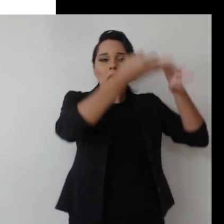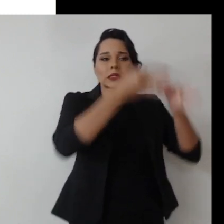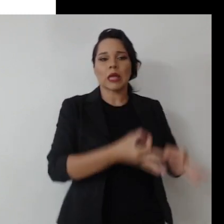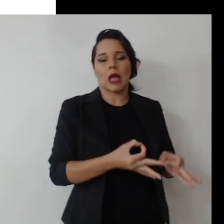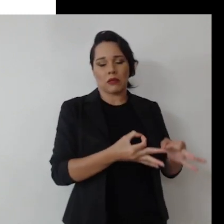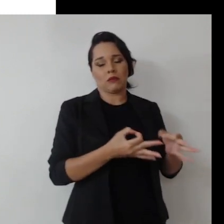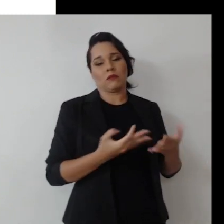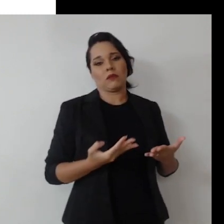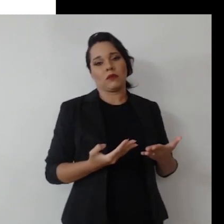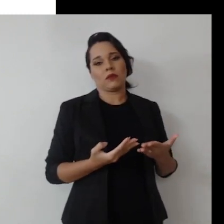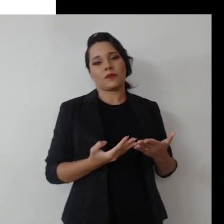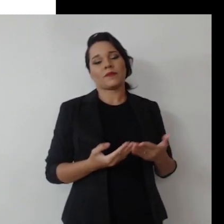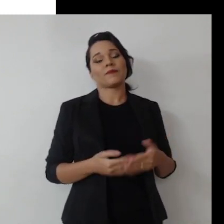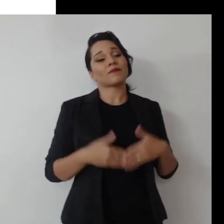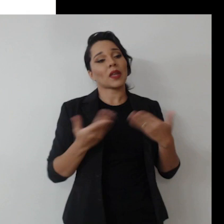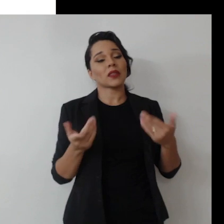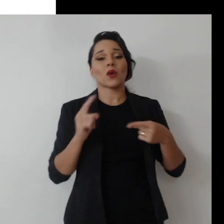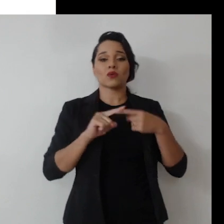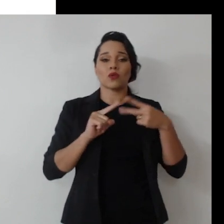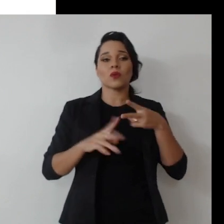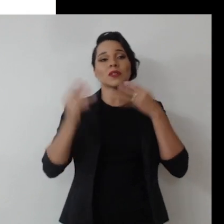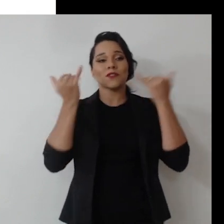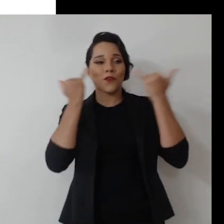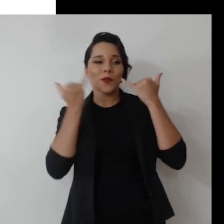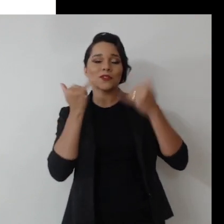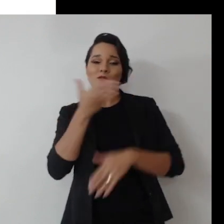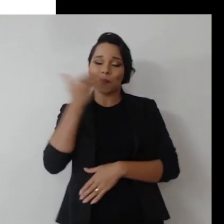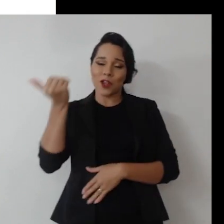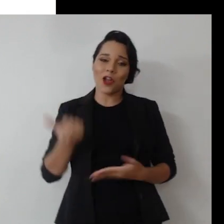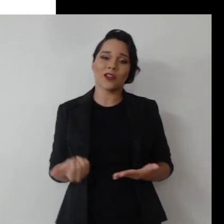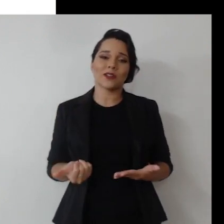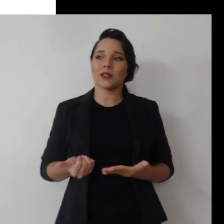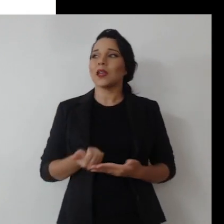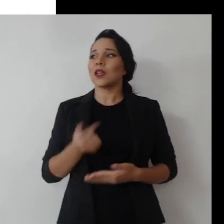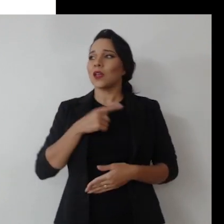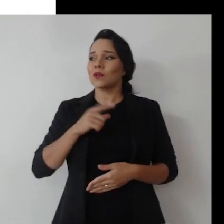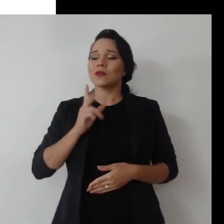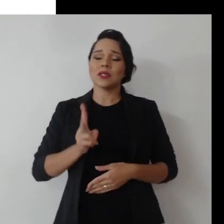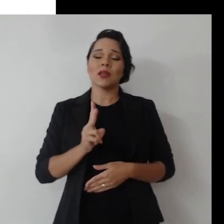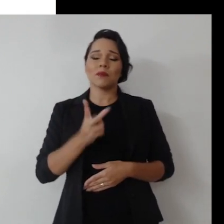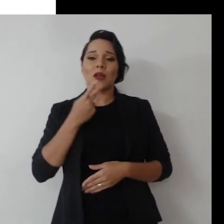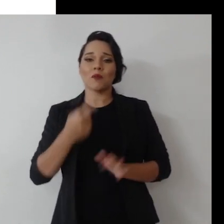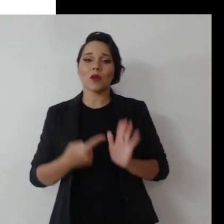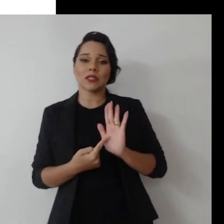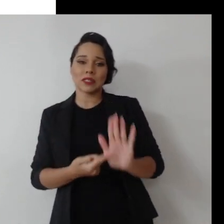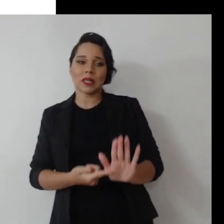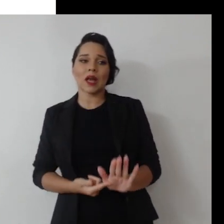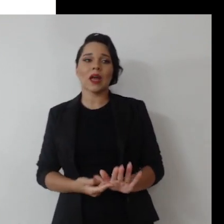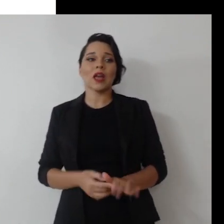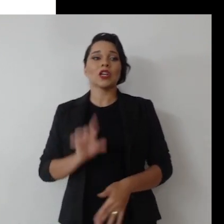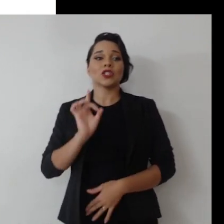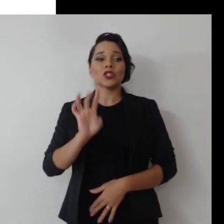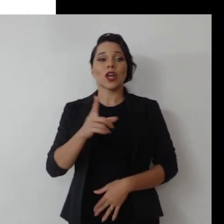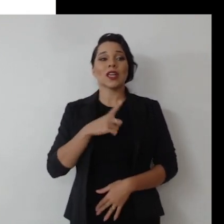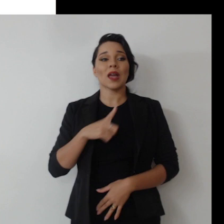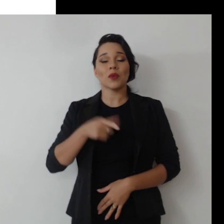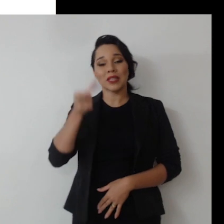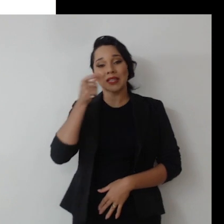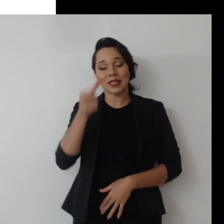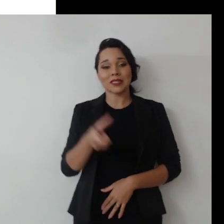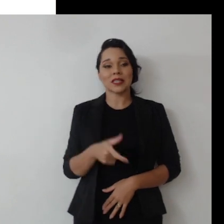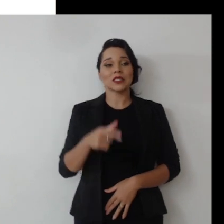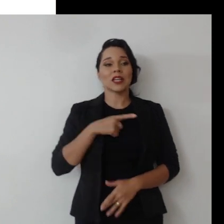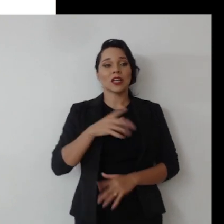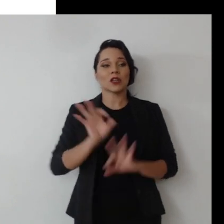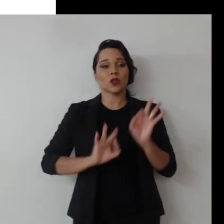voltados para a governança. Então, são dois lados da mesma moeda. É o que eu sempre procuro fazer e passar, só que é muito